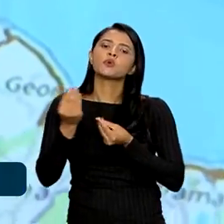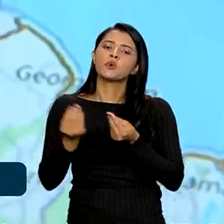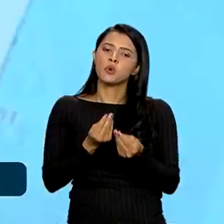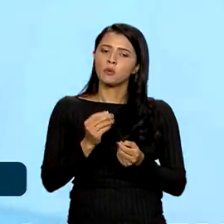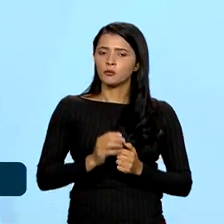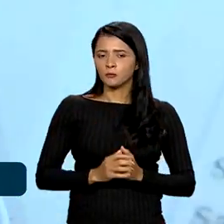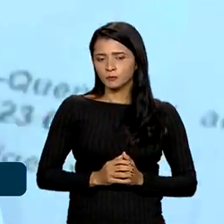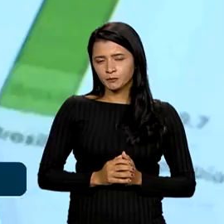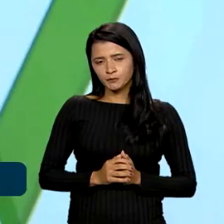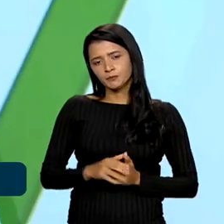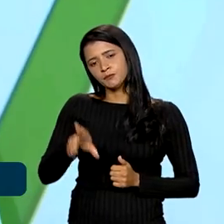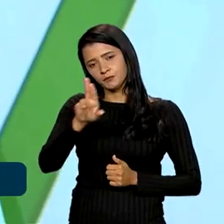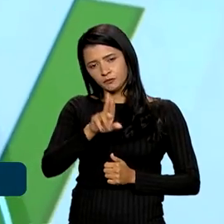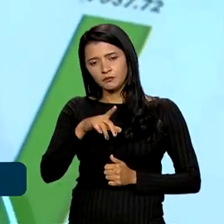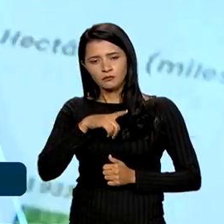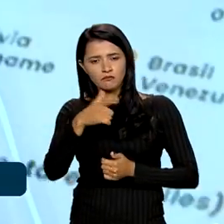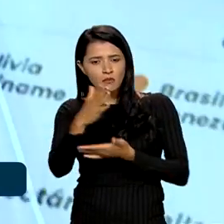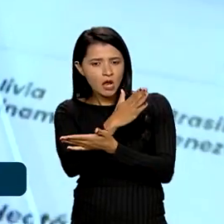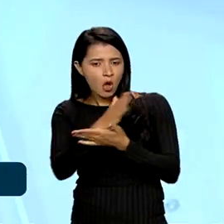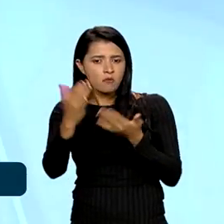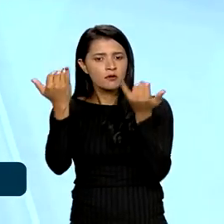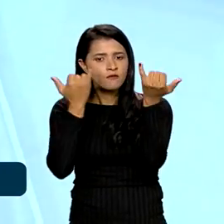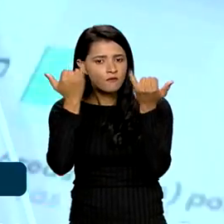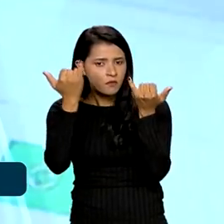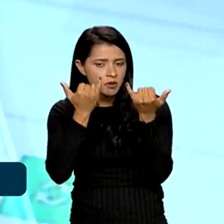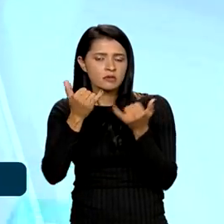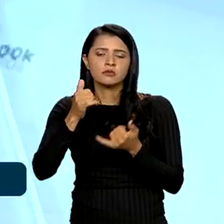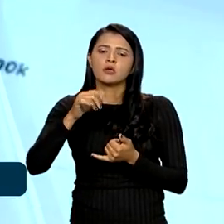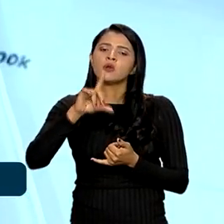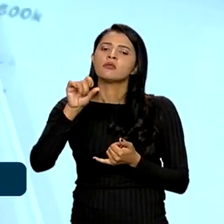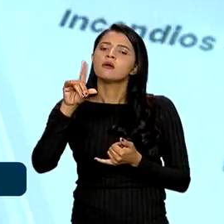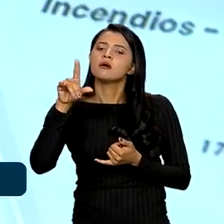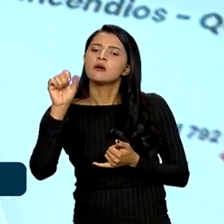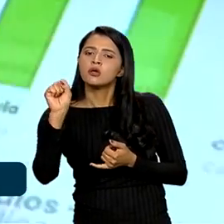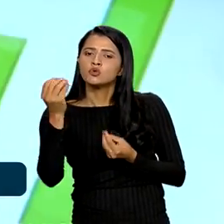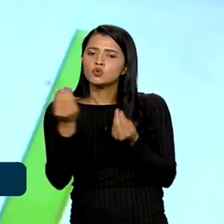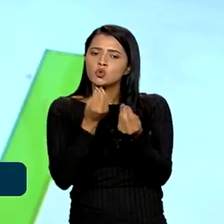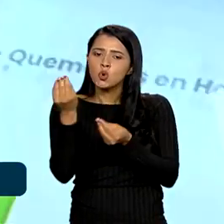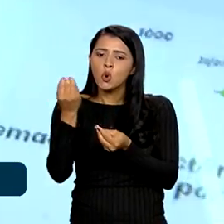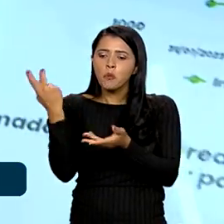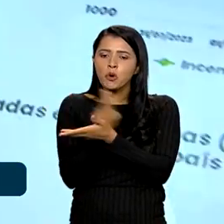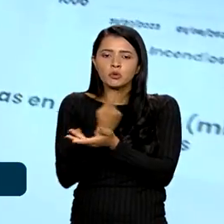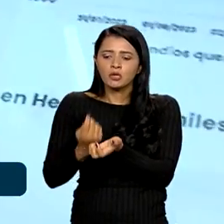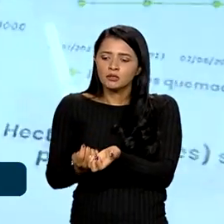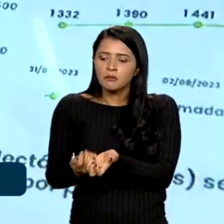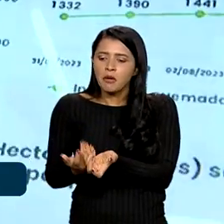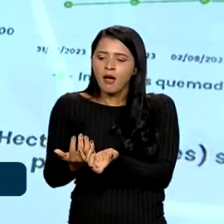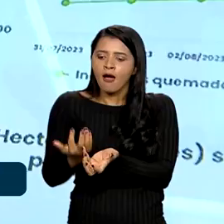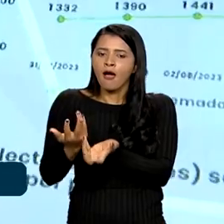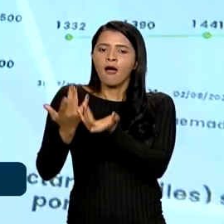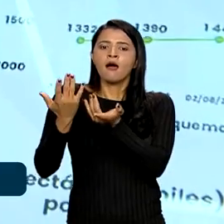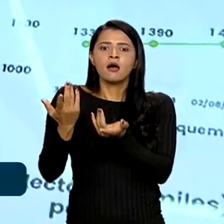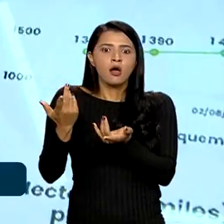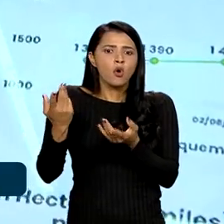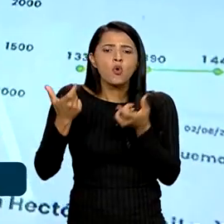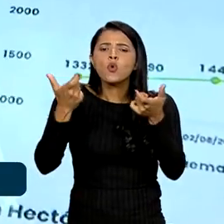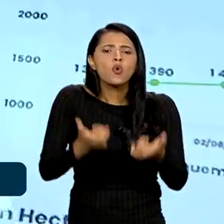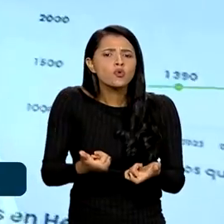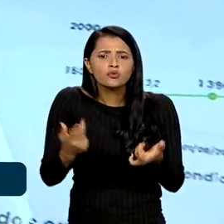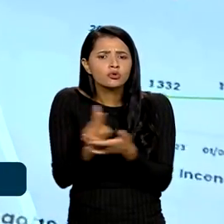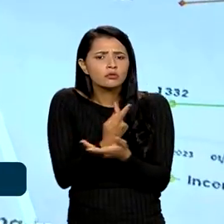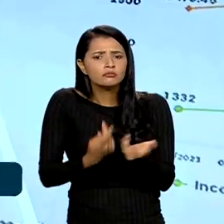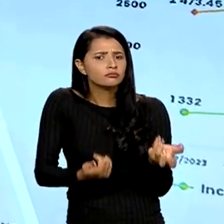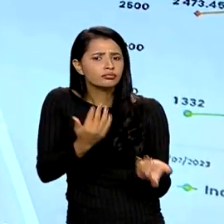alguns dados sobre como que eles se comportam. Então, por exemplo, onde estão ocorrendo esses incêndios?